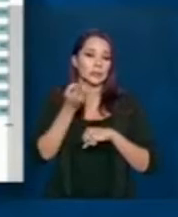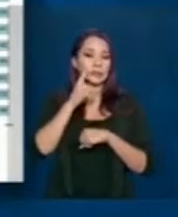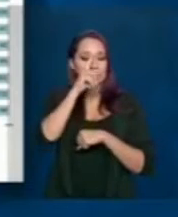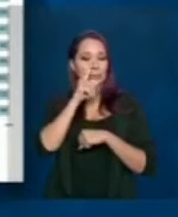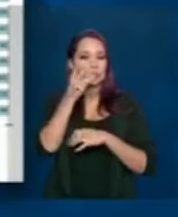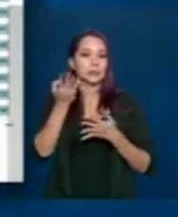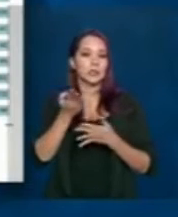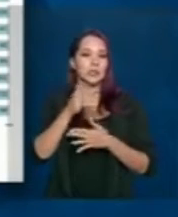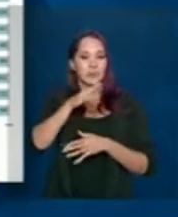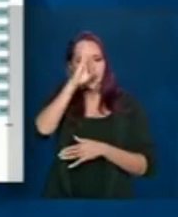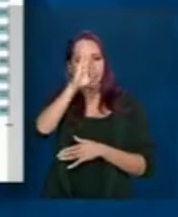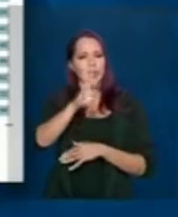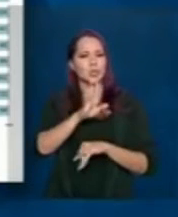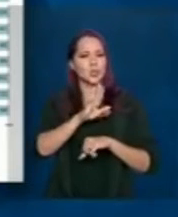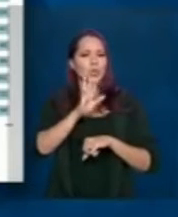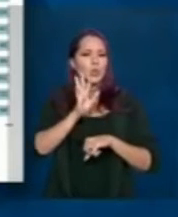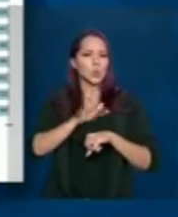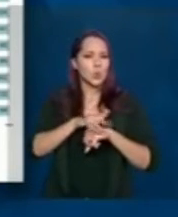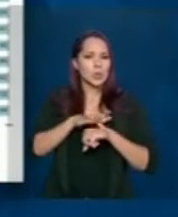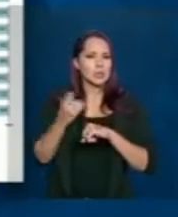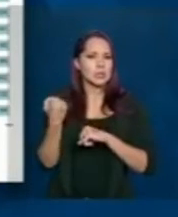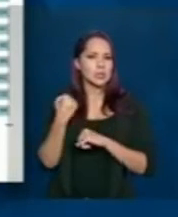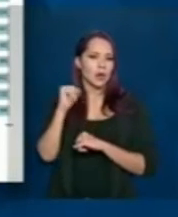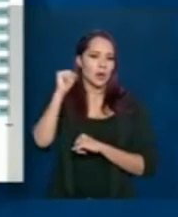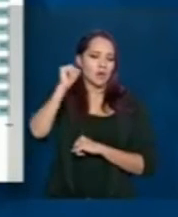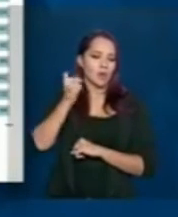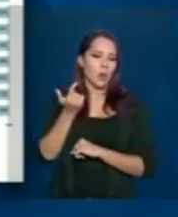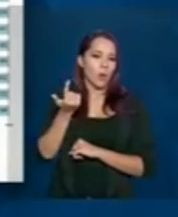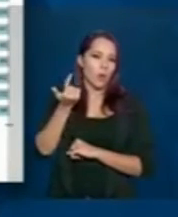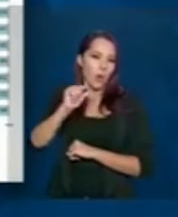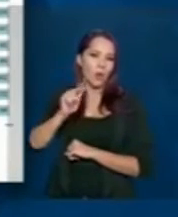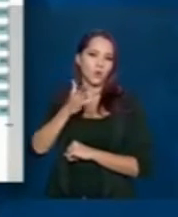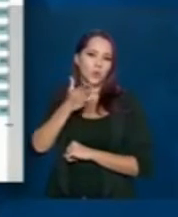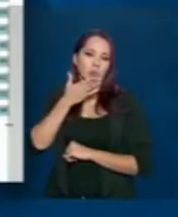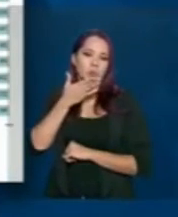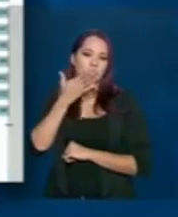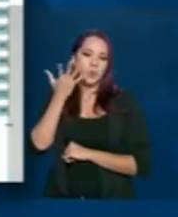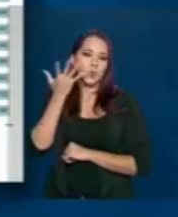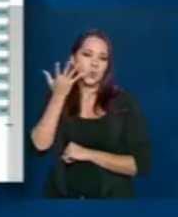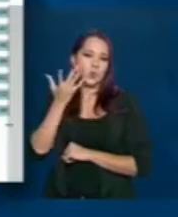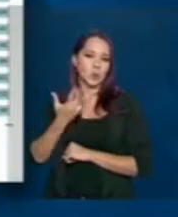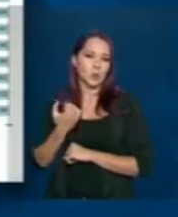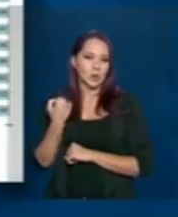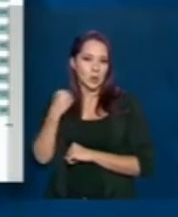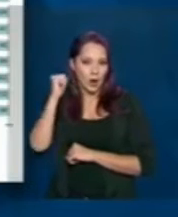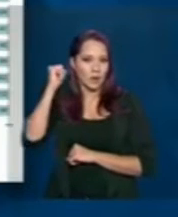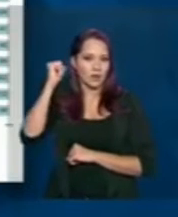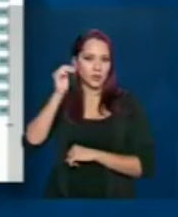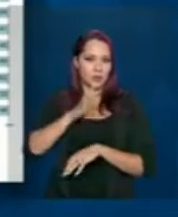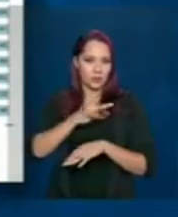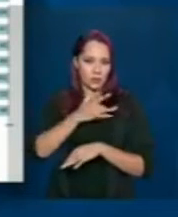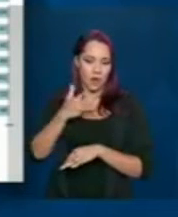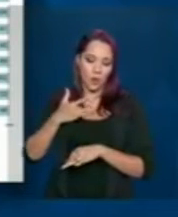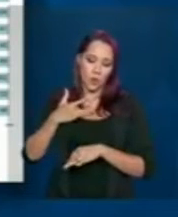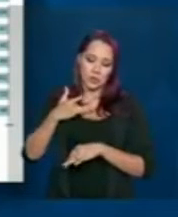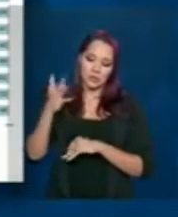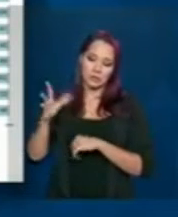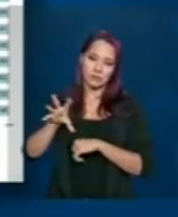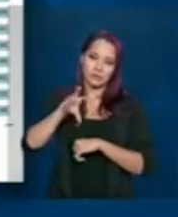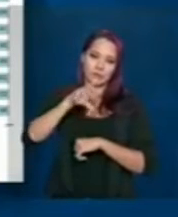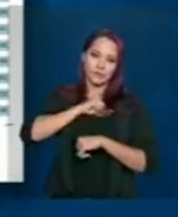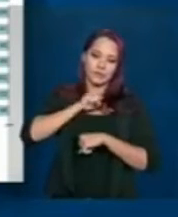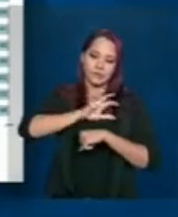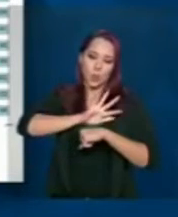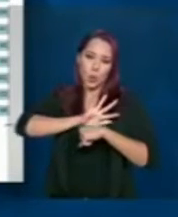principalmente doenças crônicas ou outras condições crônicas que foram agravadas pelo coronavírus e